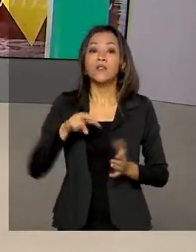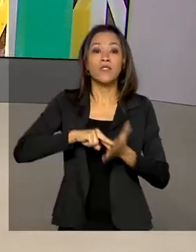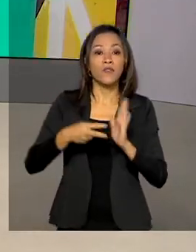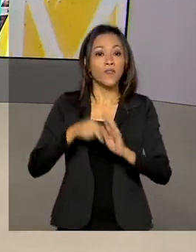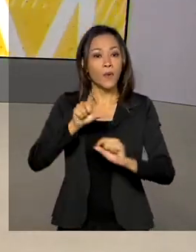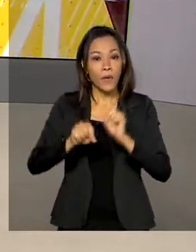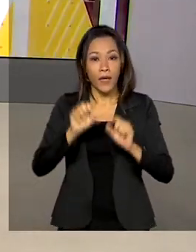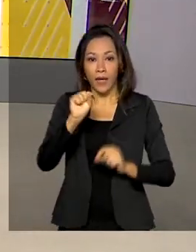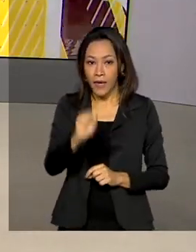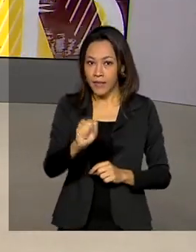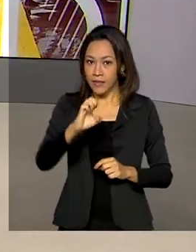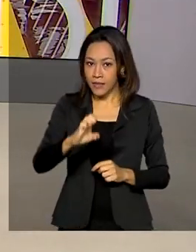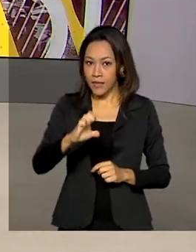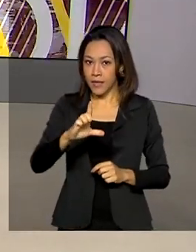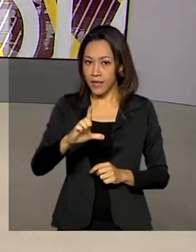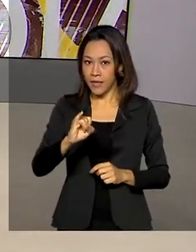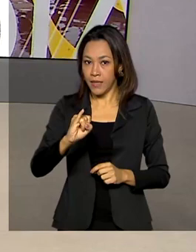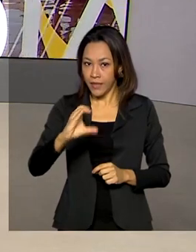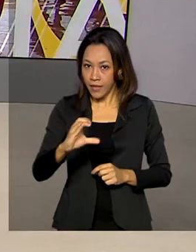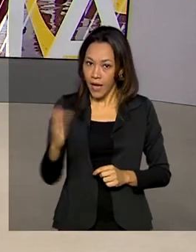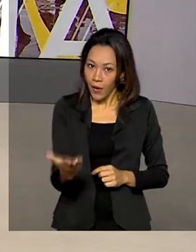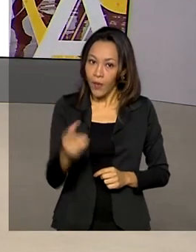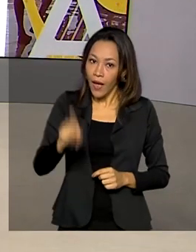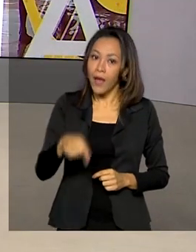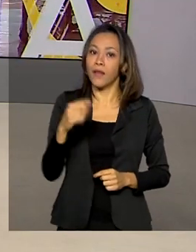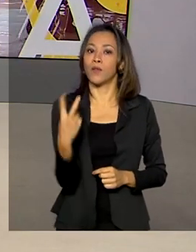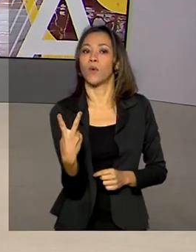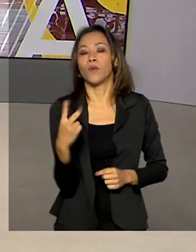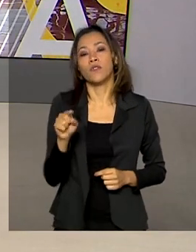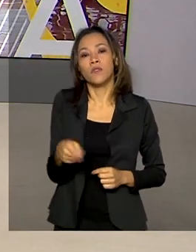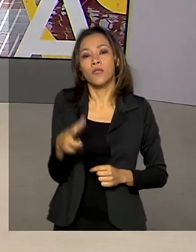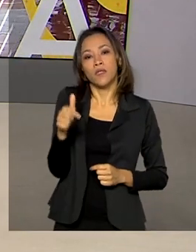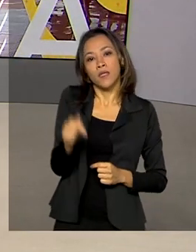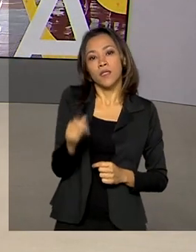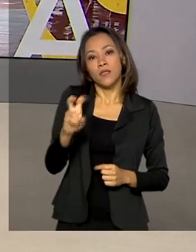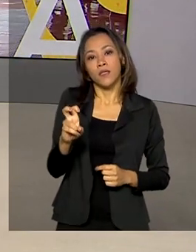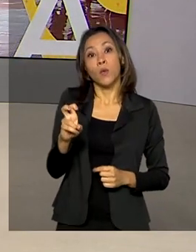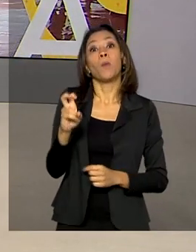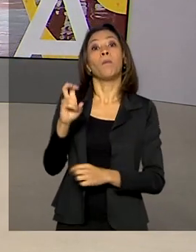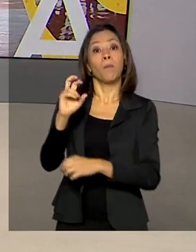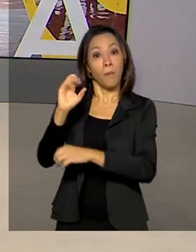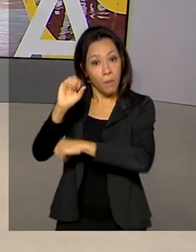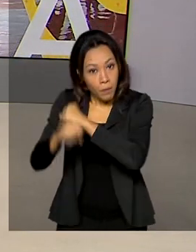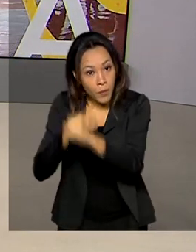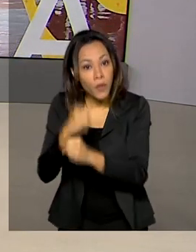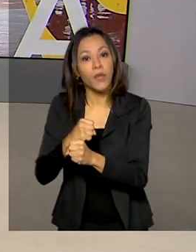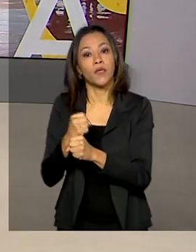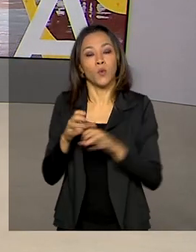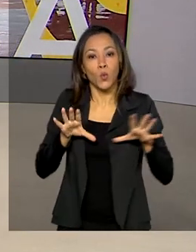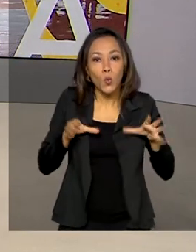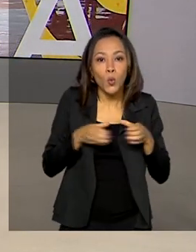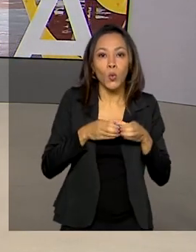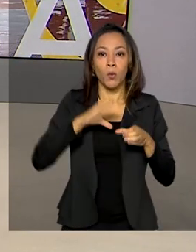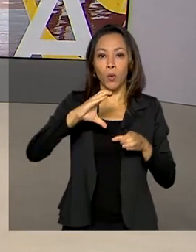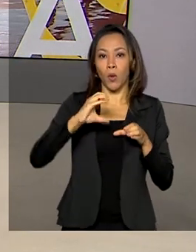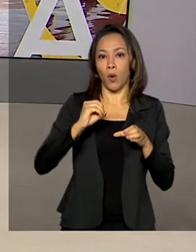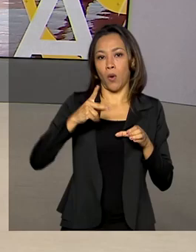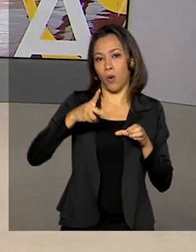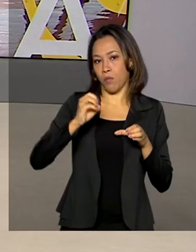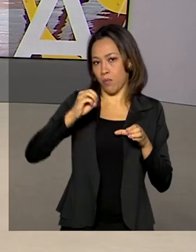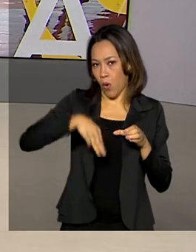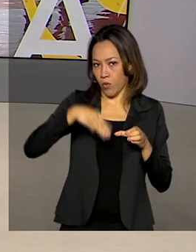passou de 2 para 2,75% ao ano. O COPOM, Comitê de Política Monetária do Banco Central,